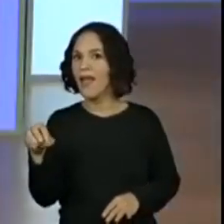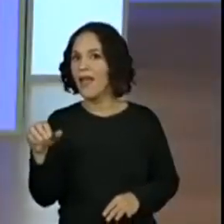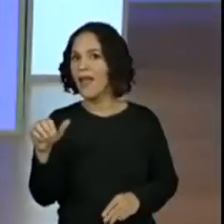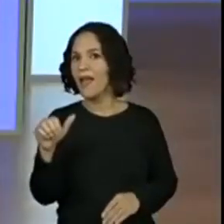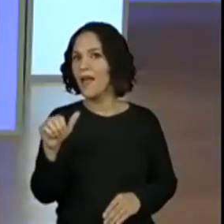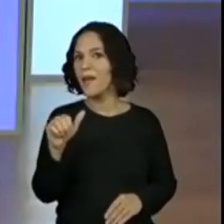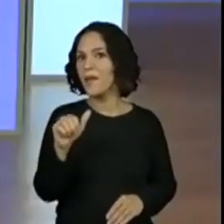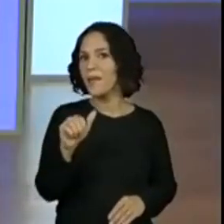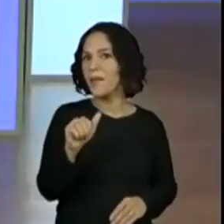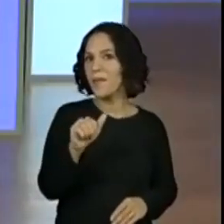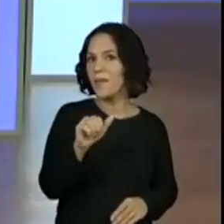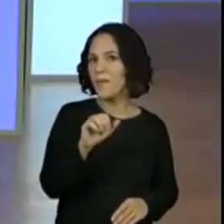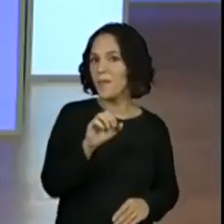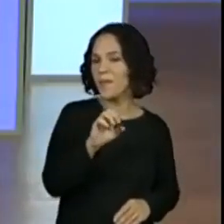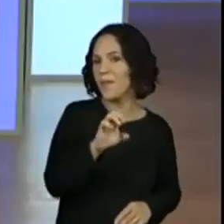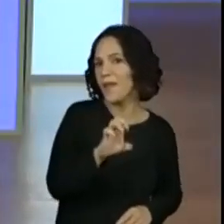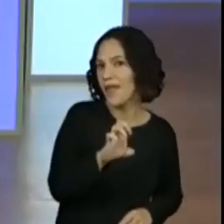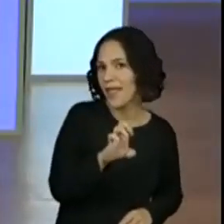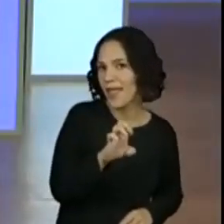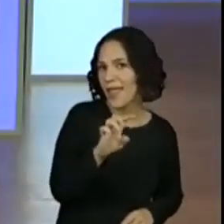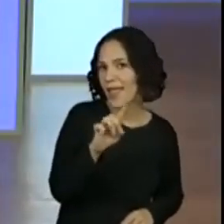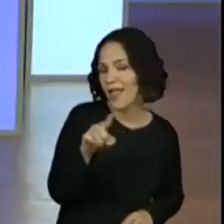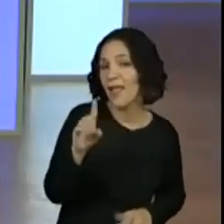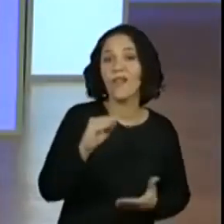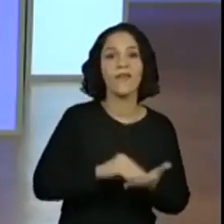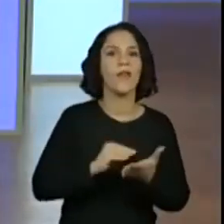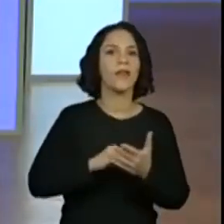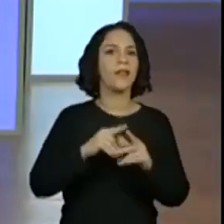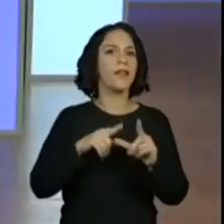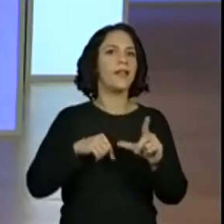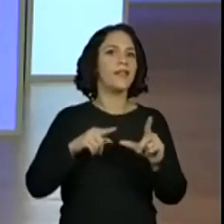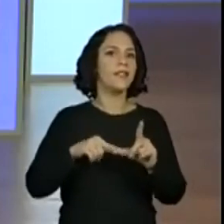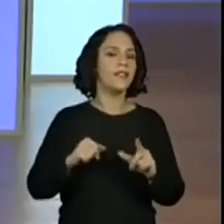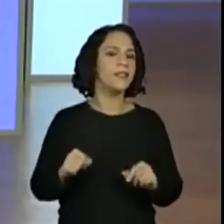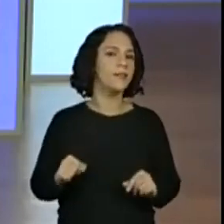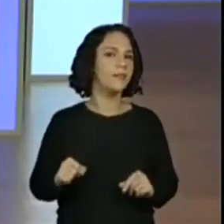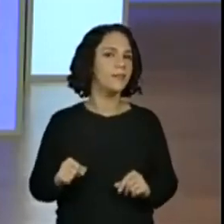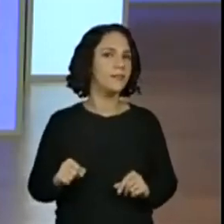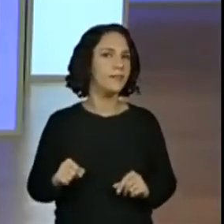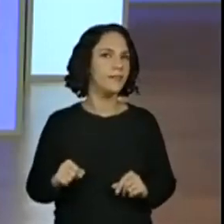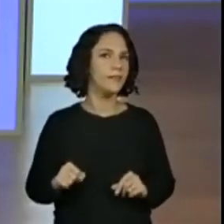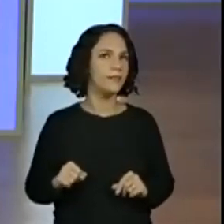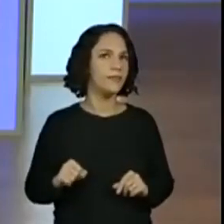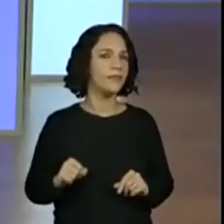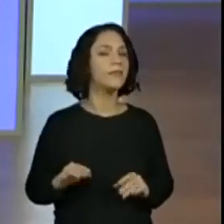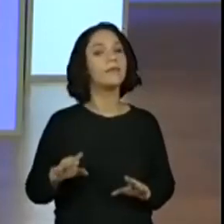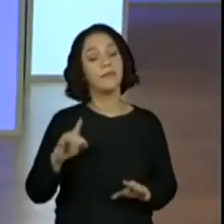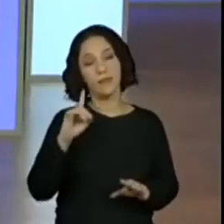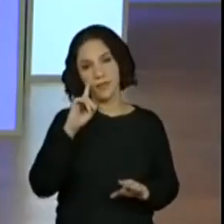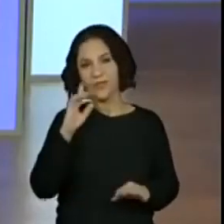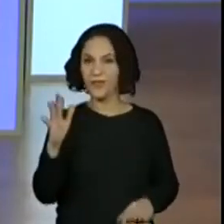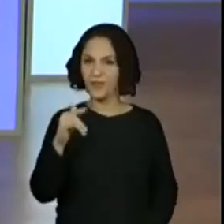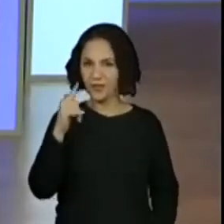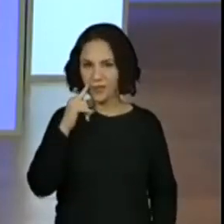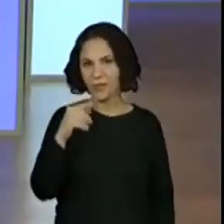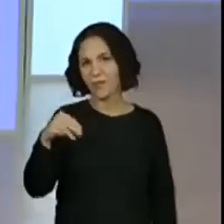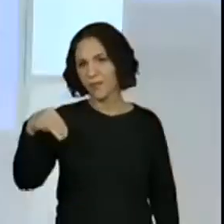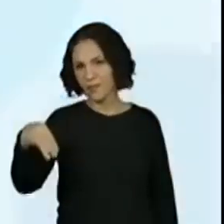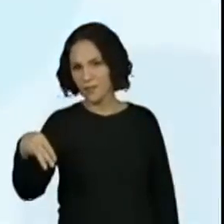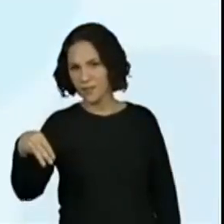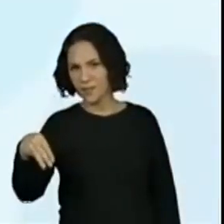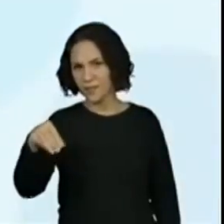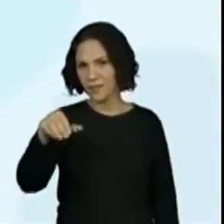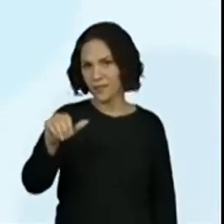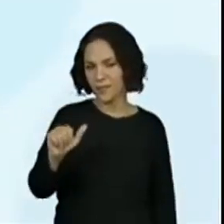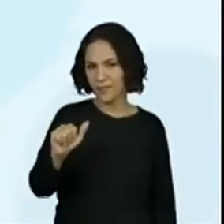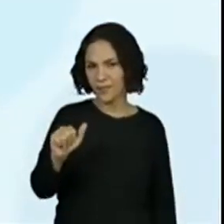alguma letra no meio. Tá. Mas o M eu acho que a gente também pode aproveitar ainda. Mamãe.